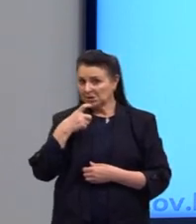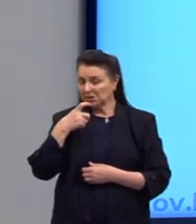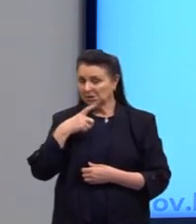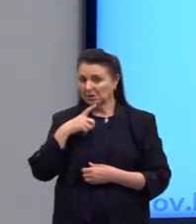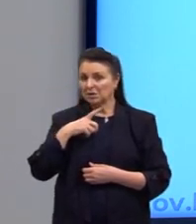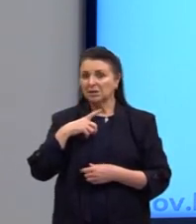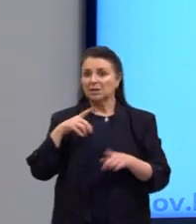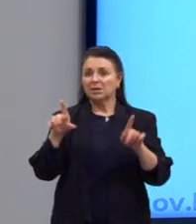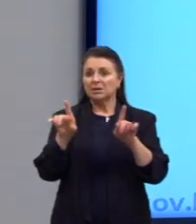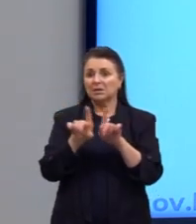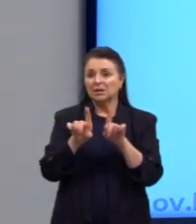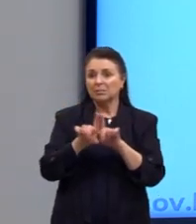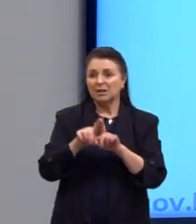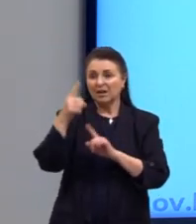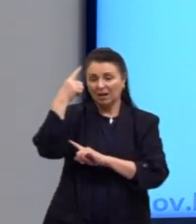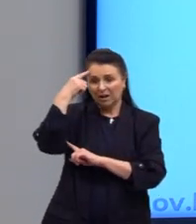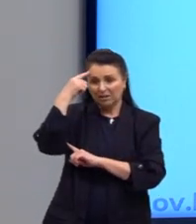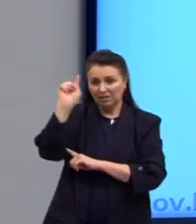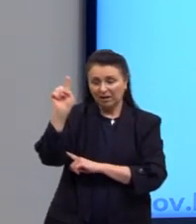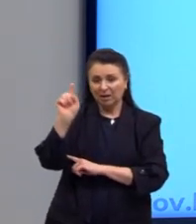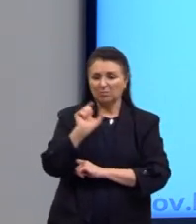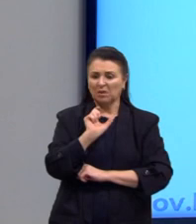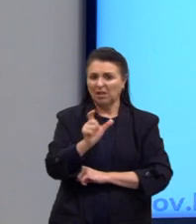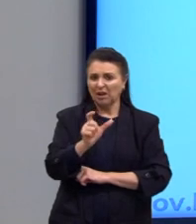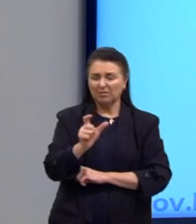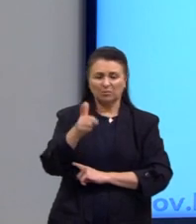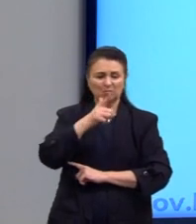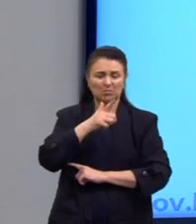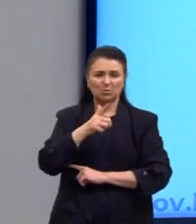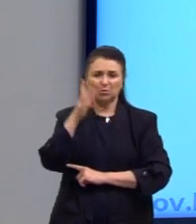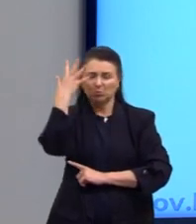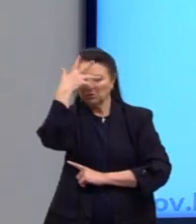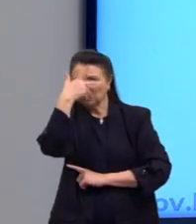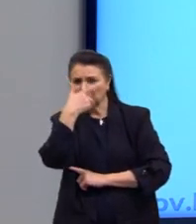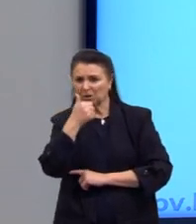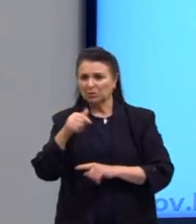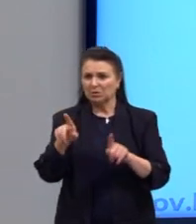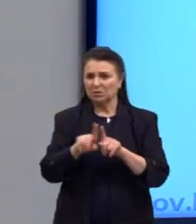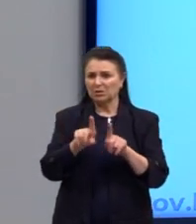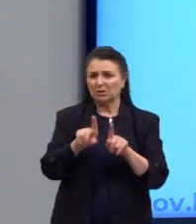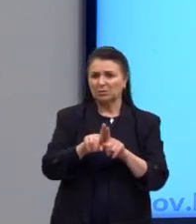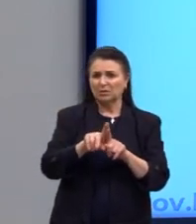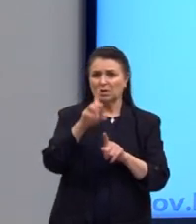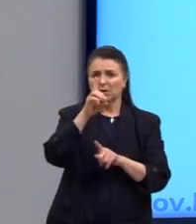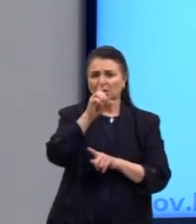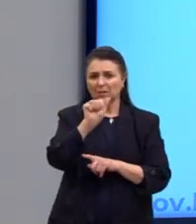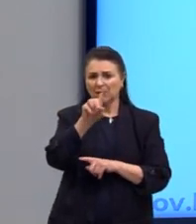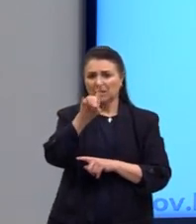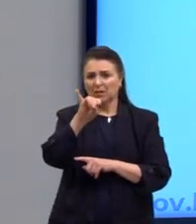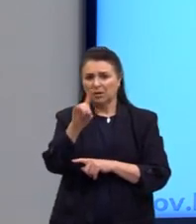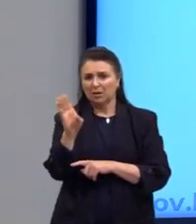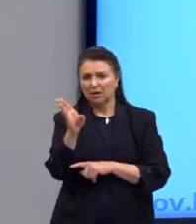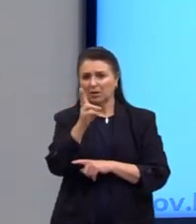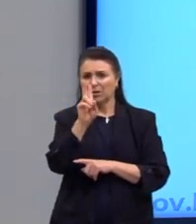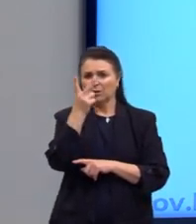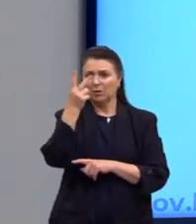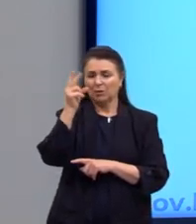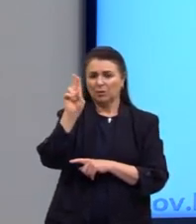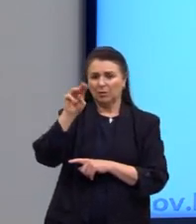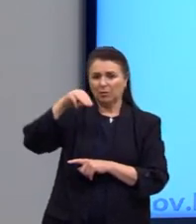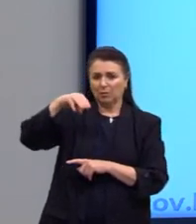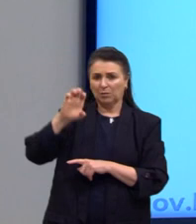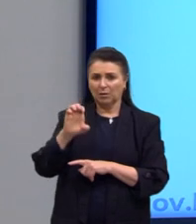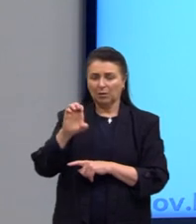independente do sujeito, a ideia em si, a palavra em si, o belo em si. O David Hume, quem era o David Hume? Ele era um